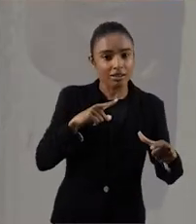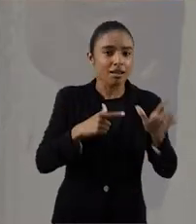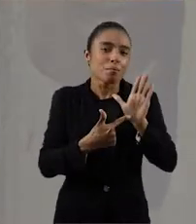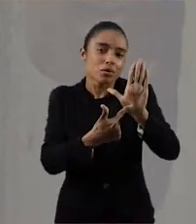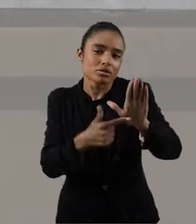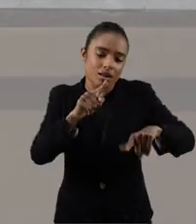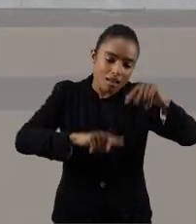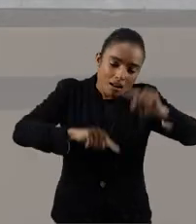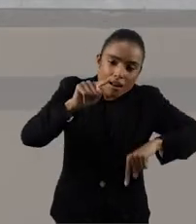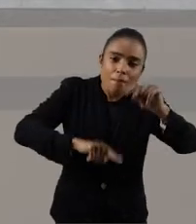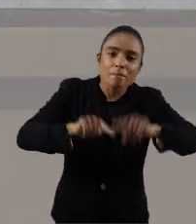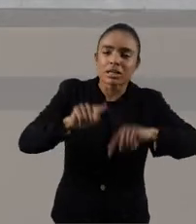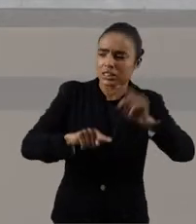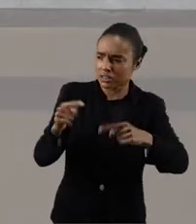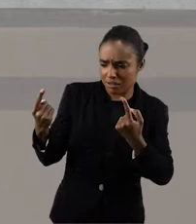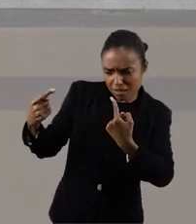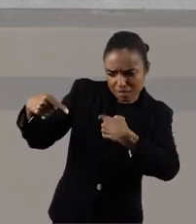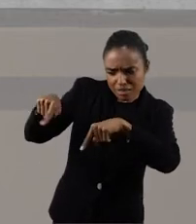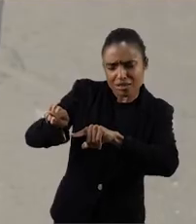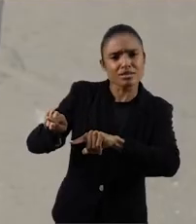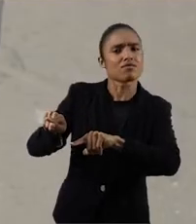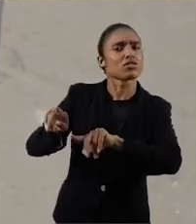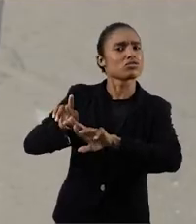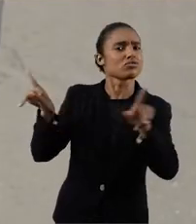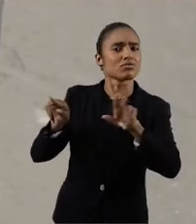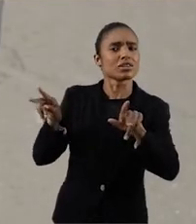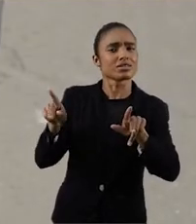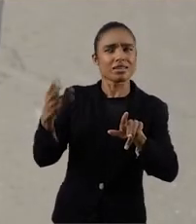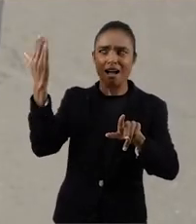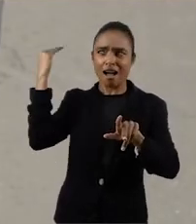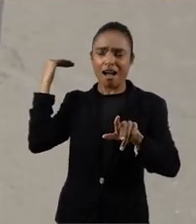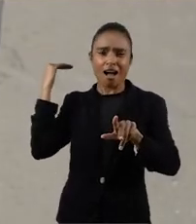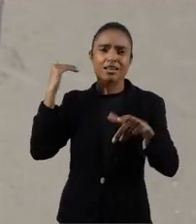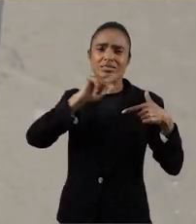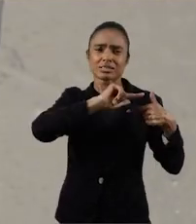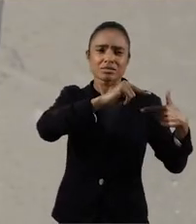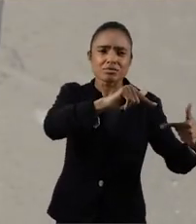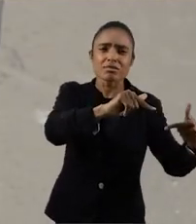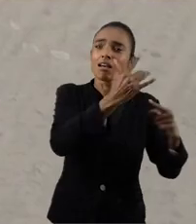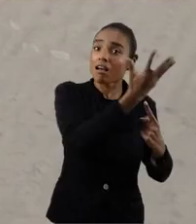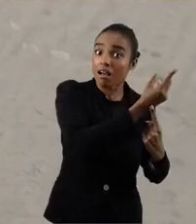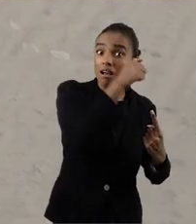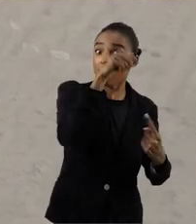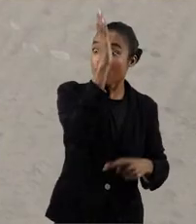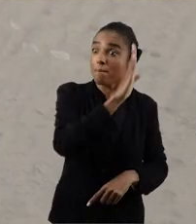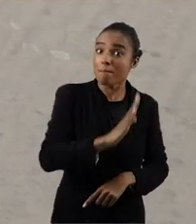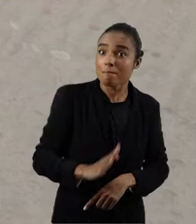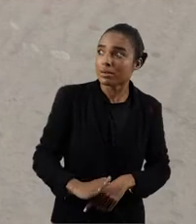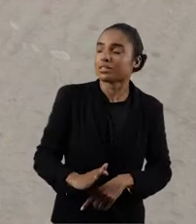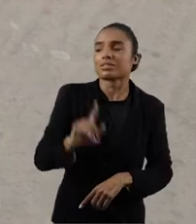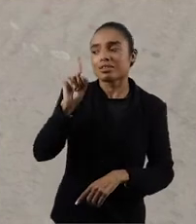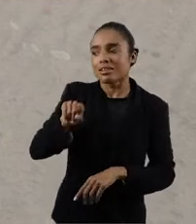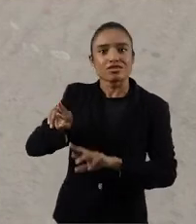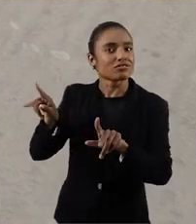acabam por desafiar as normas dos espaços institucionais de arte no Brasil. Isso é possível de ver em algumas obras e no modo como a gente